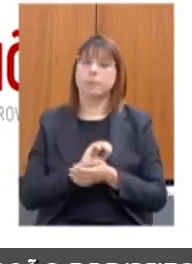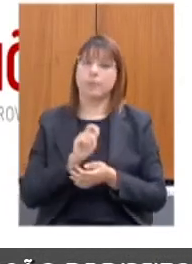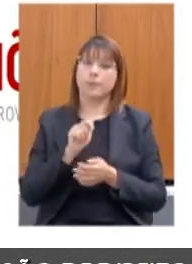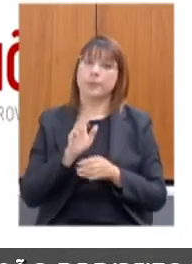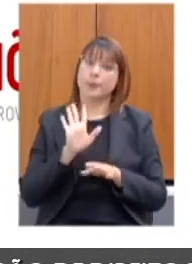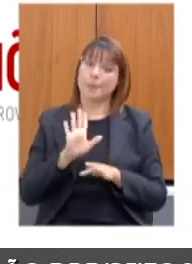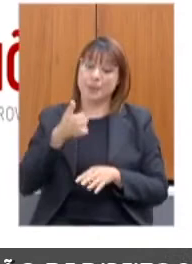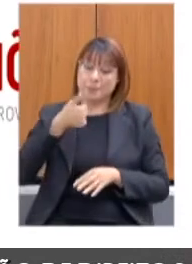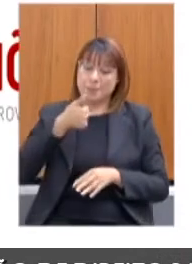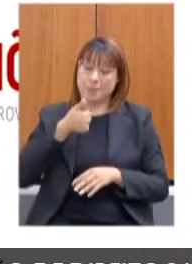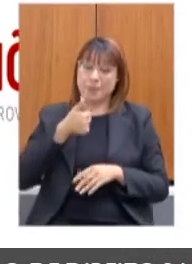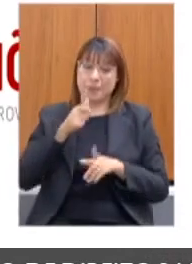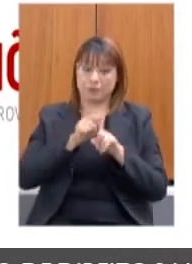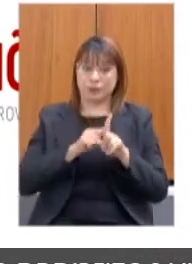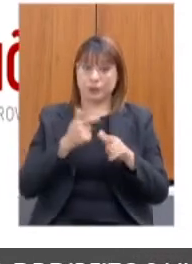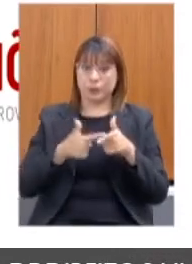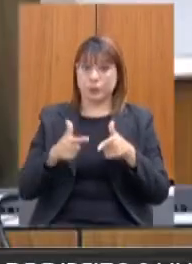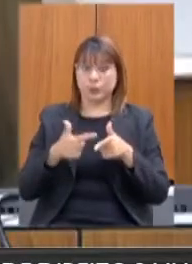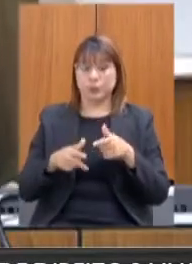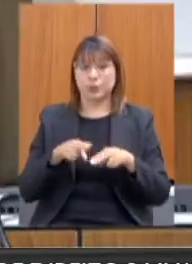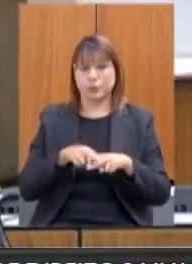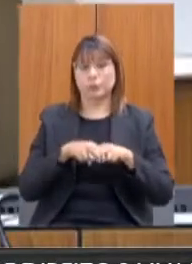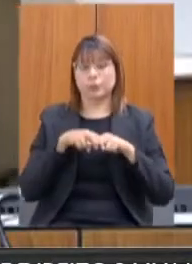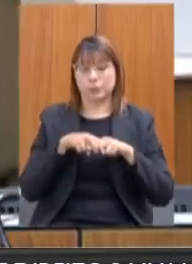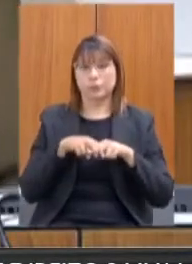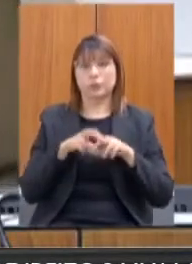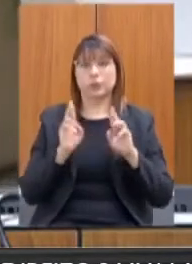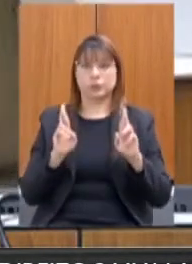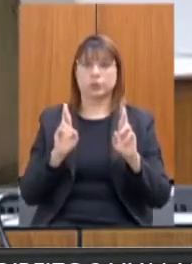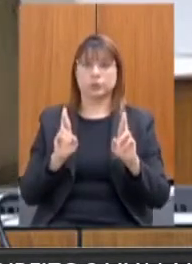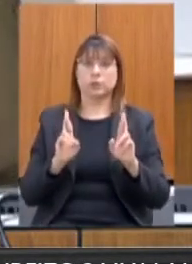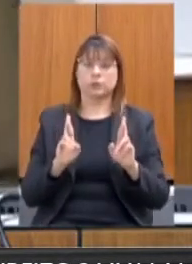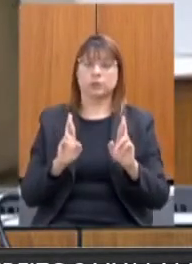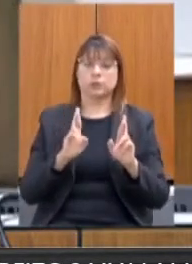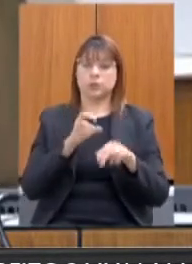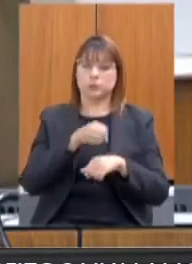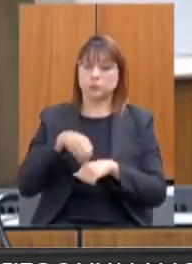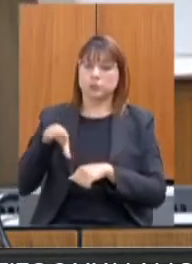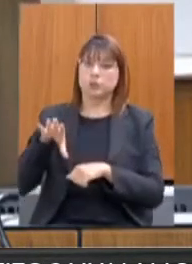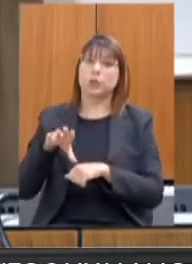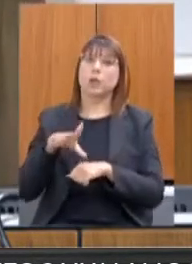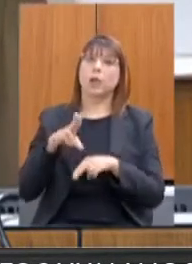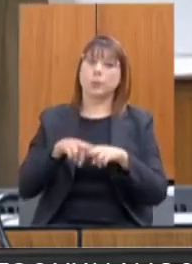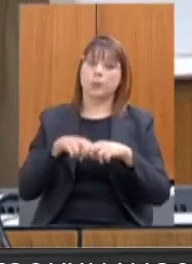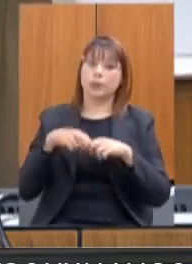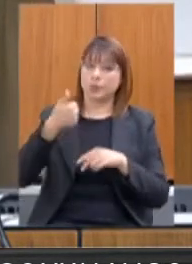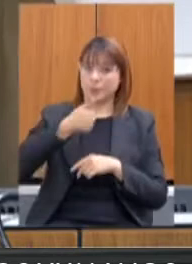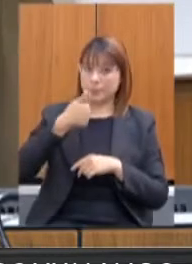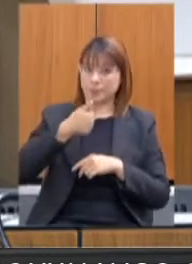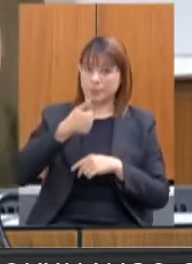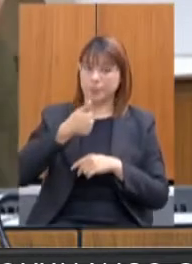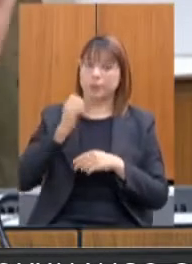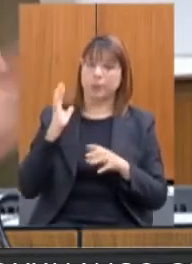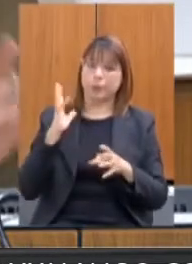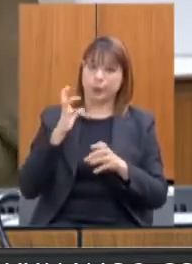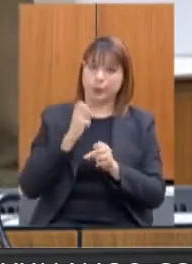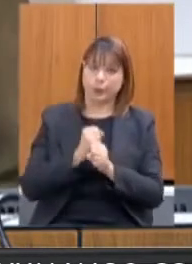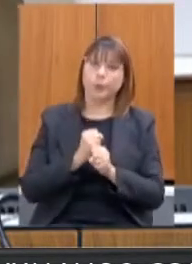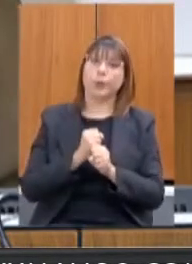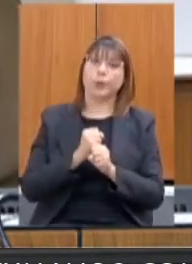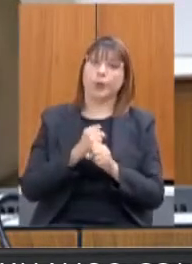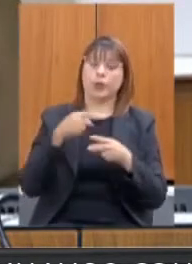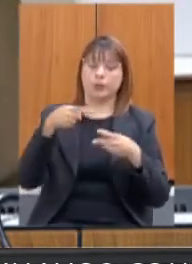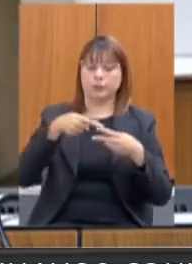primeiro mês, em função do agente repassador dessa transferência, e por isso a primeira transferência acumulou as duas